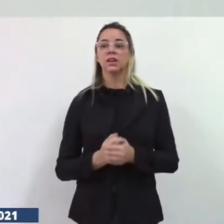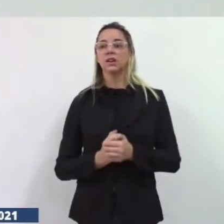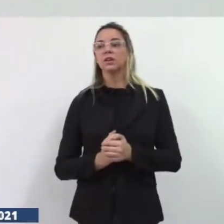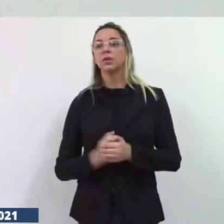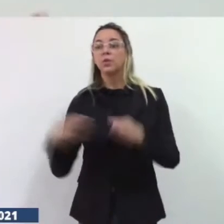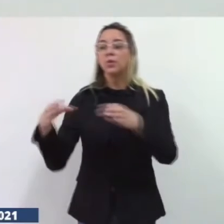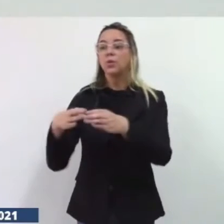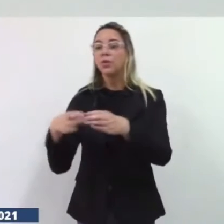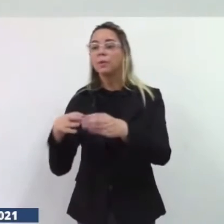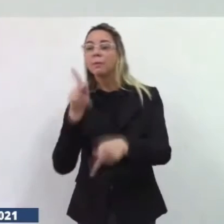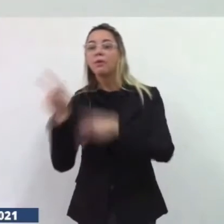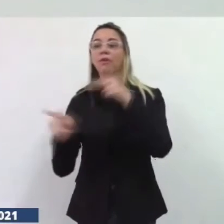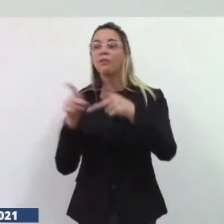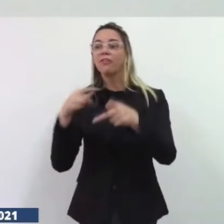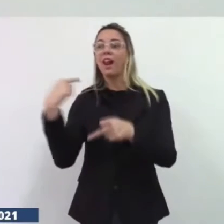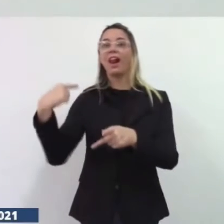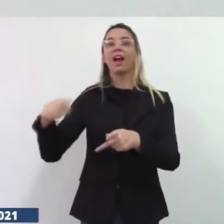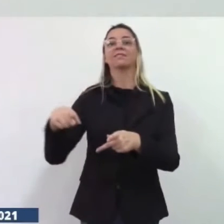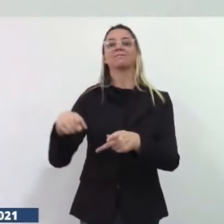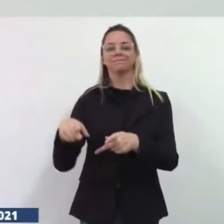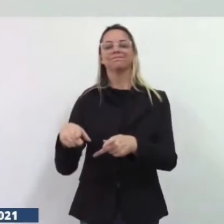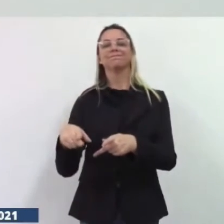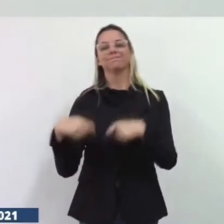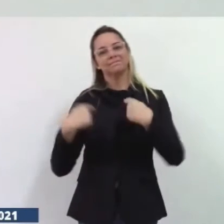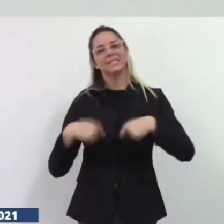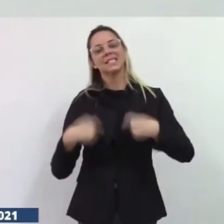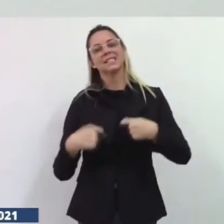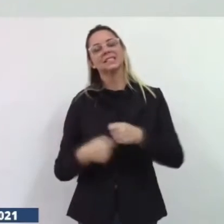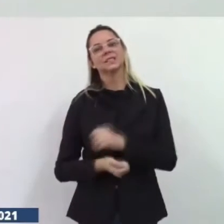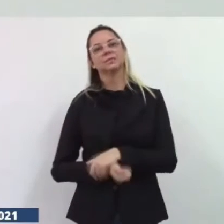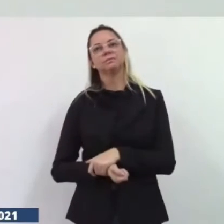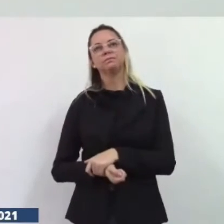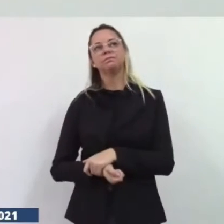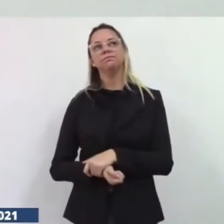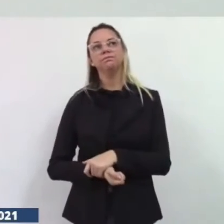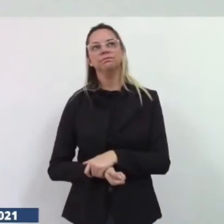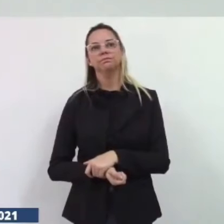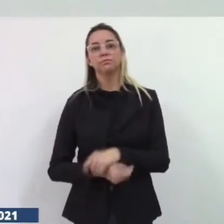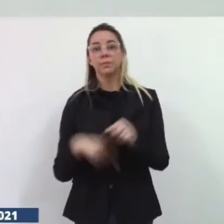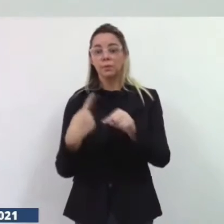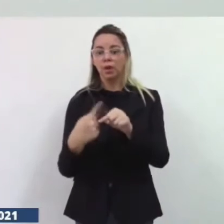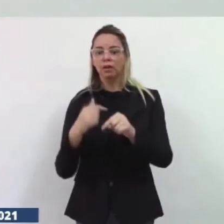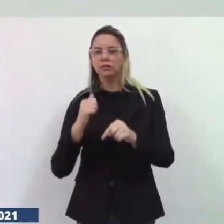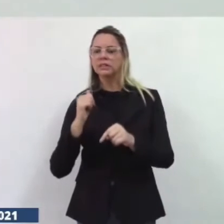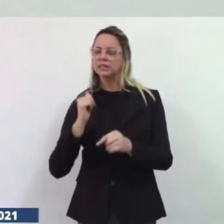para a comunidade escolar daquele povoado que tanto vem desenvolvendo